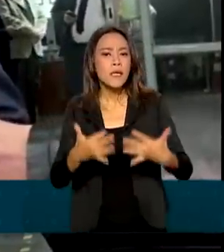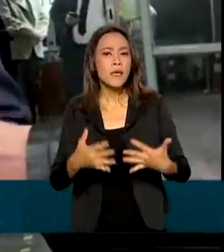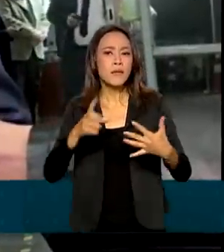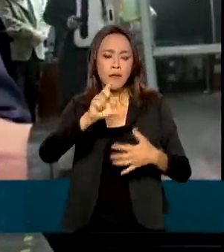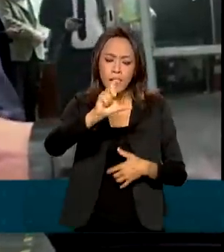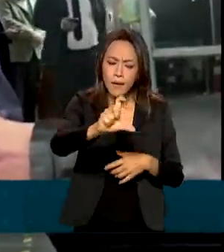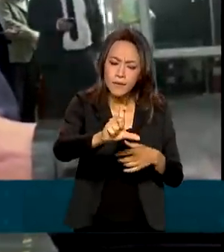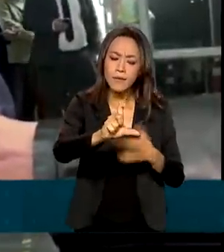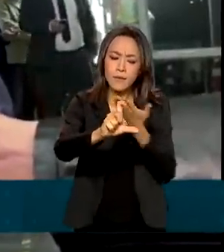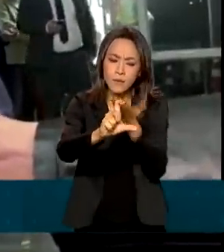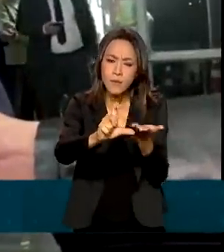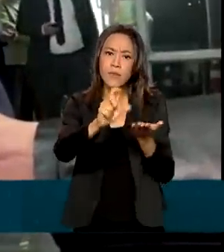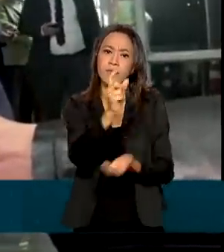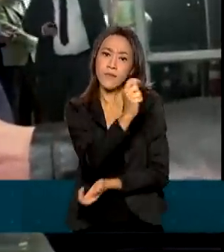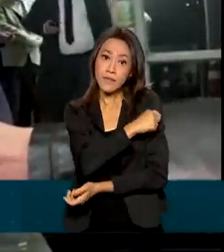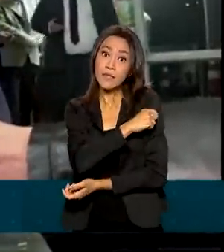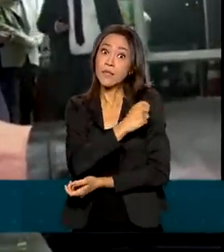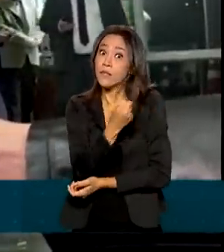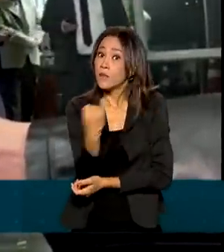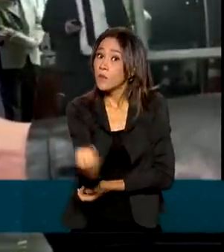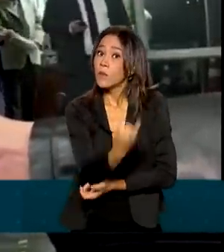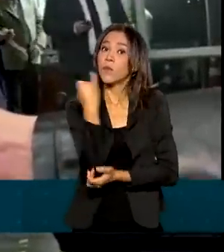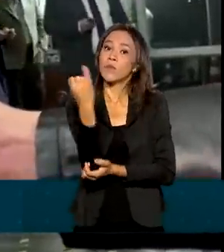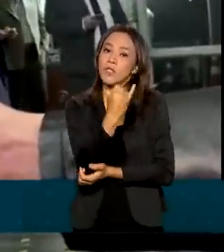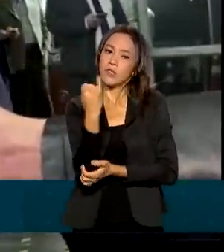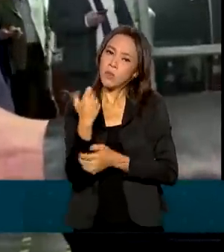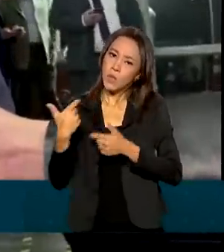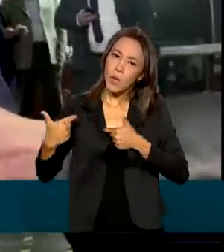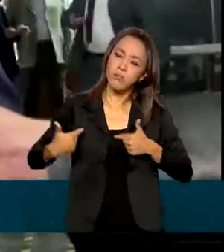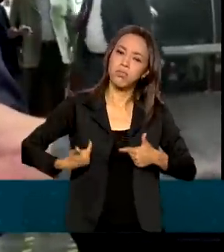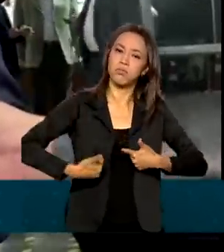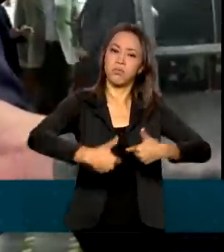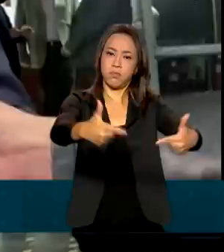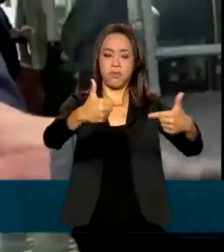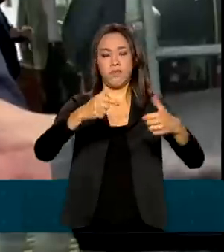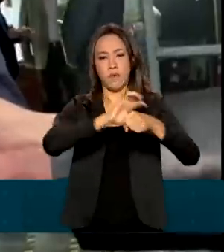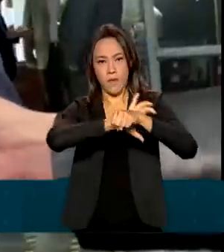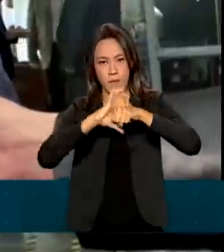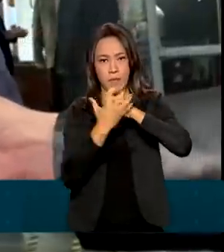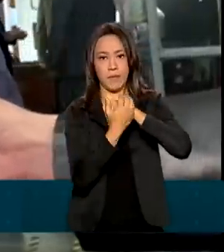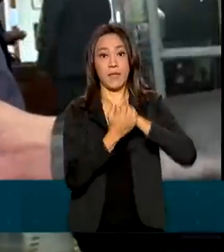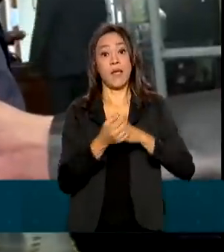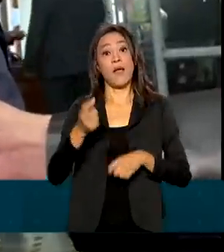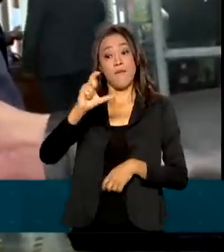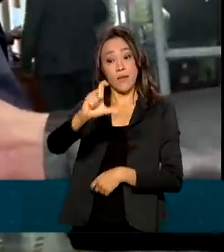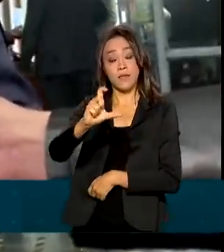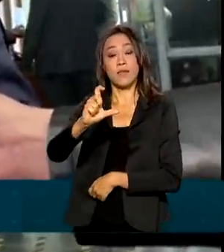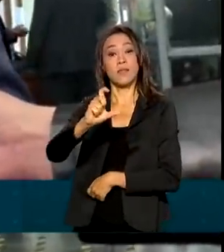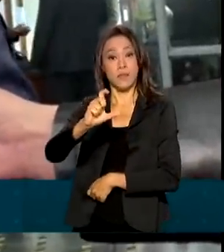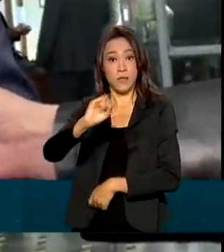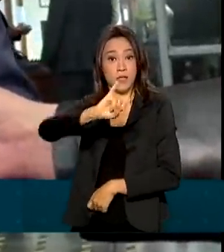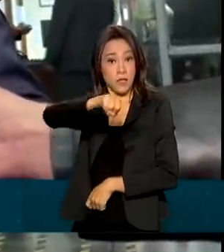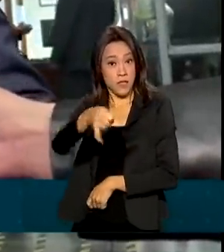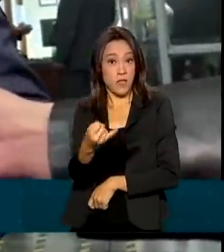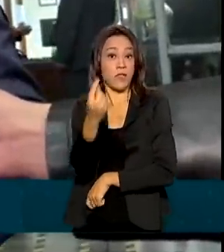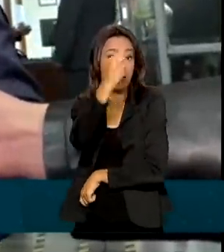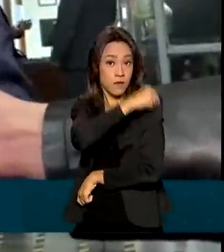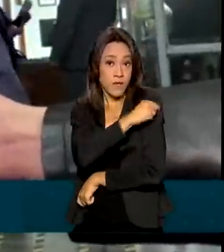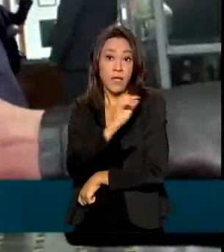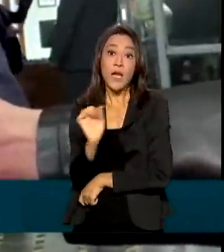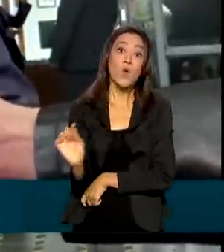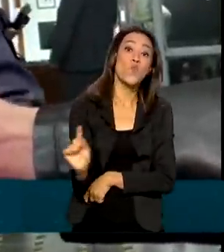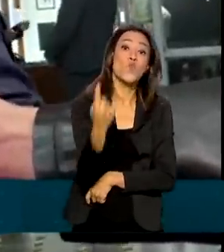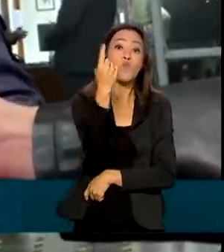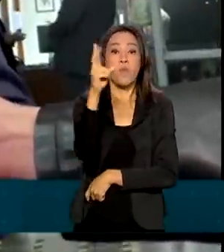fundamentais no enfrentamento da pandemia da Covid-19. No Brasil, a vacina Janssen, a vacina que tem a vantagem de ser uma dose